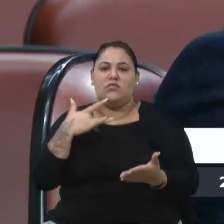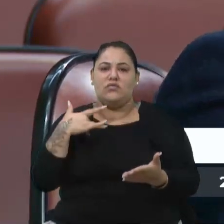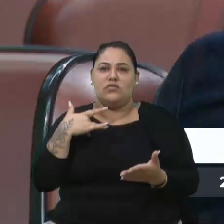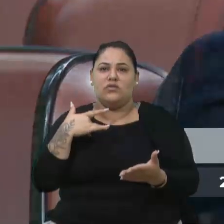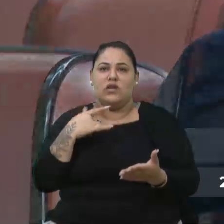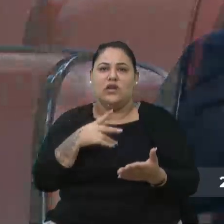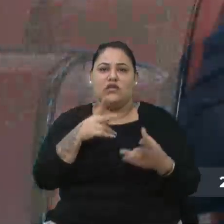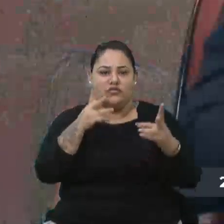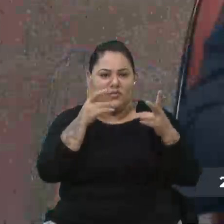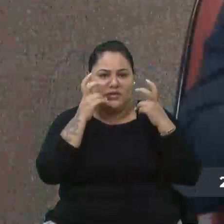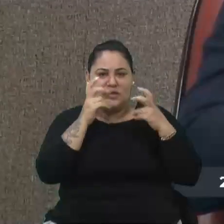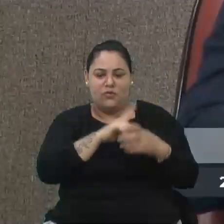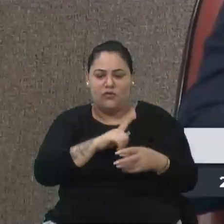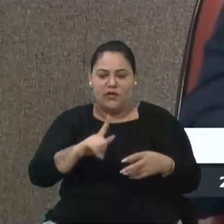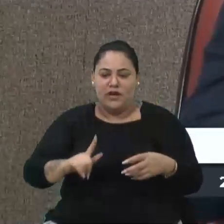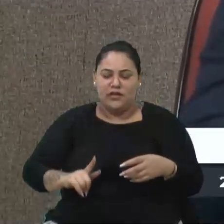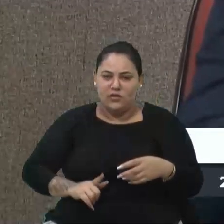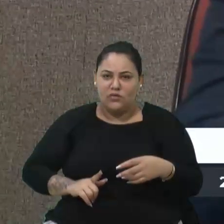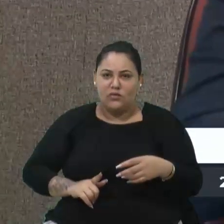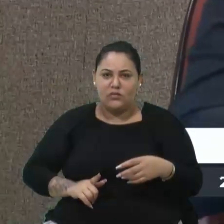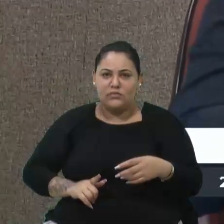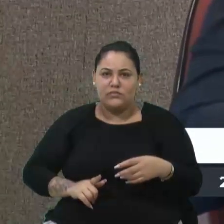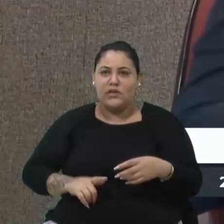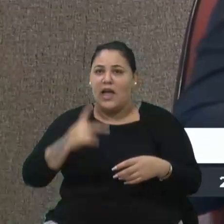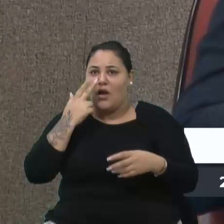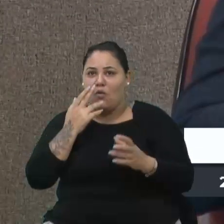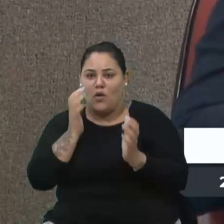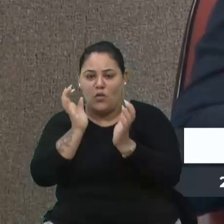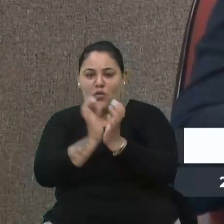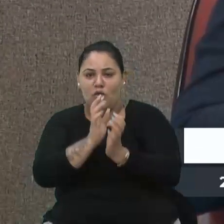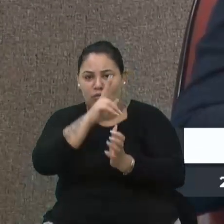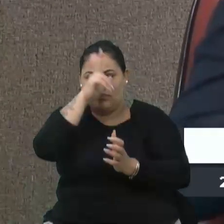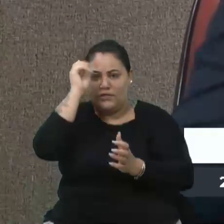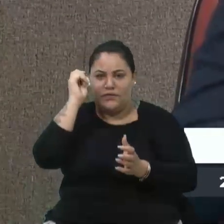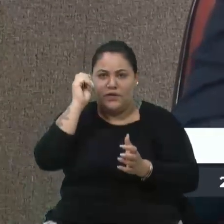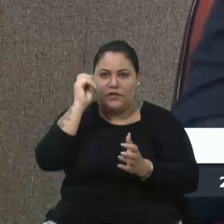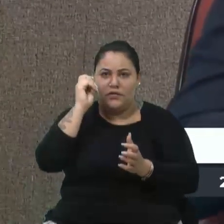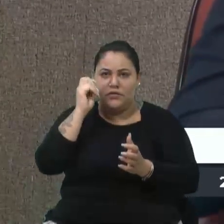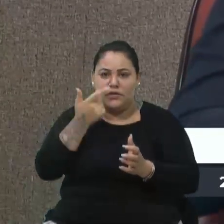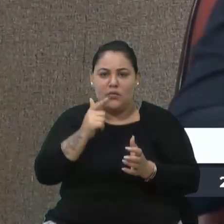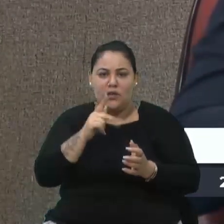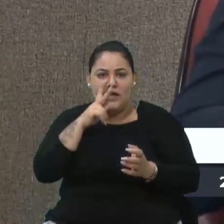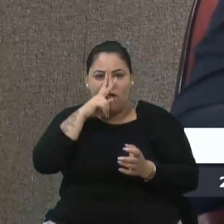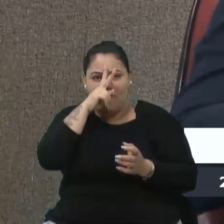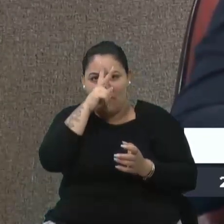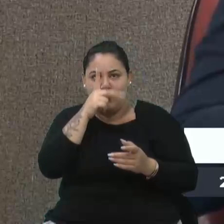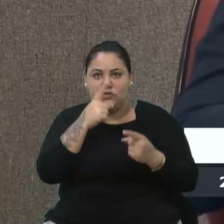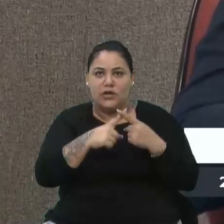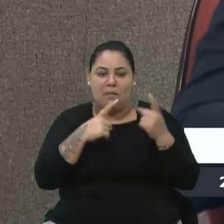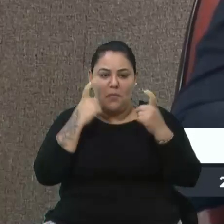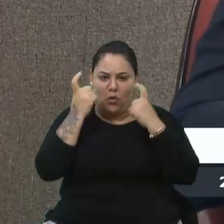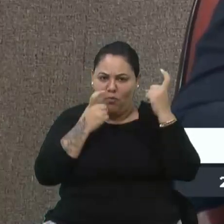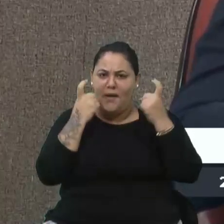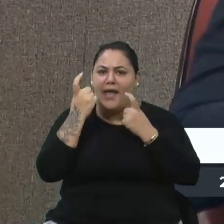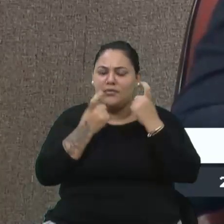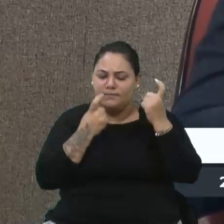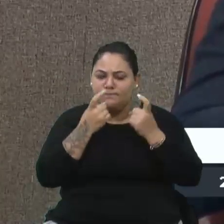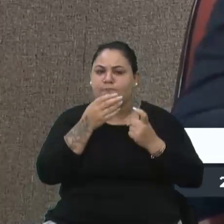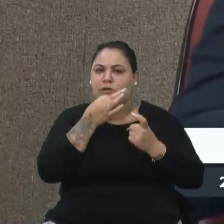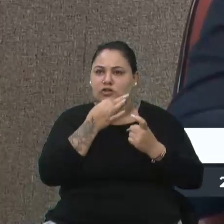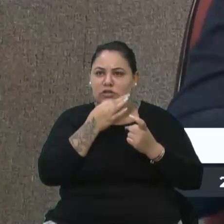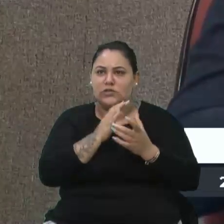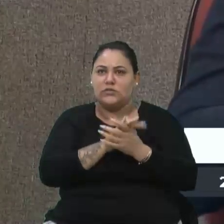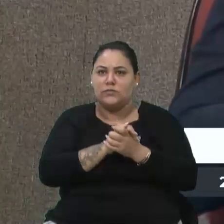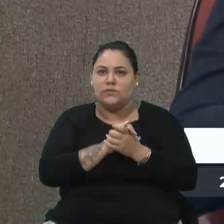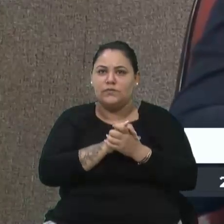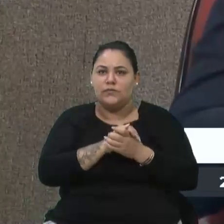governador quer do mesmo partido do prefeito, e o prefeito não tem essa força, nós estamos muito preocupados com Caxias aqui. Caxias,